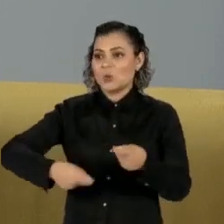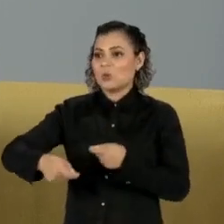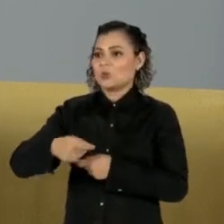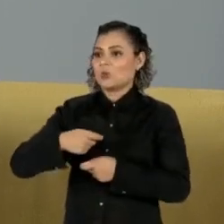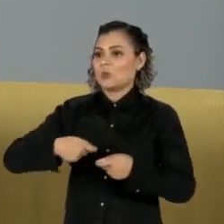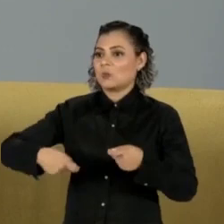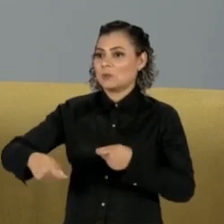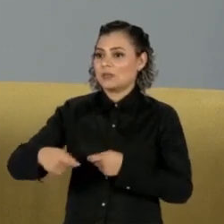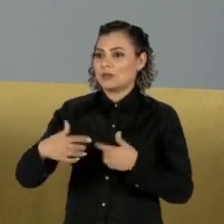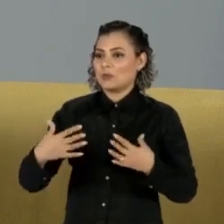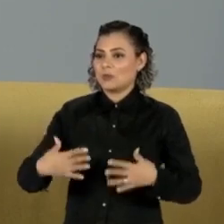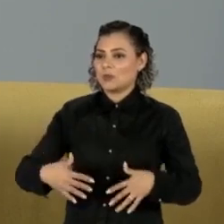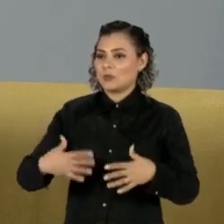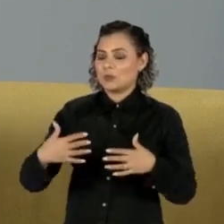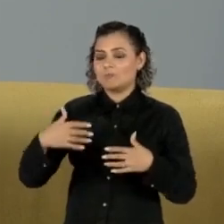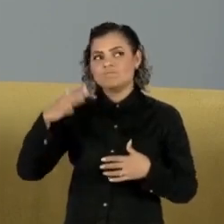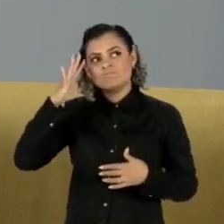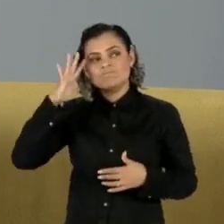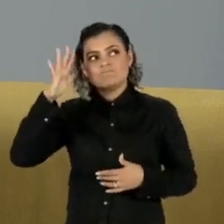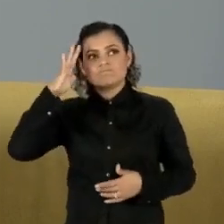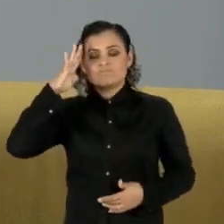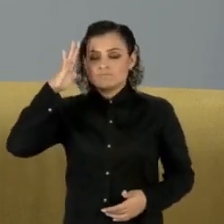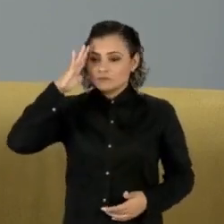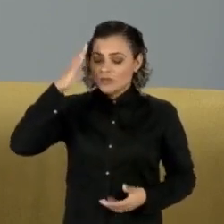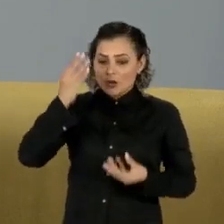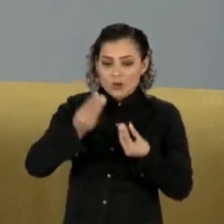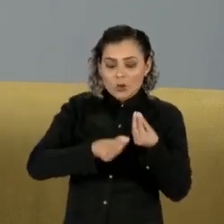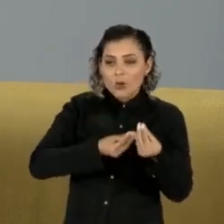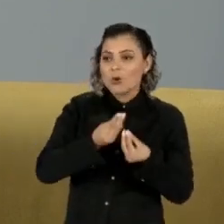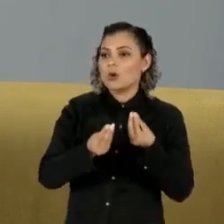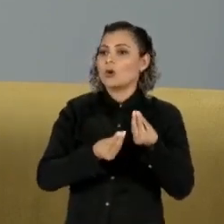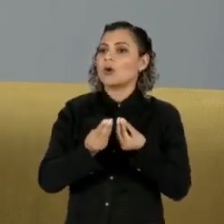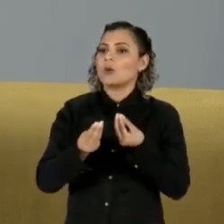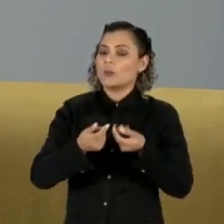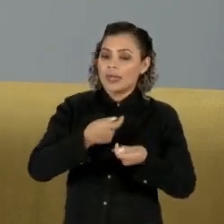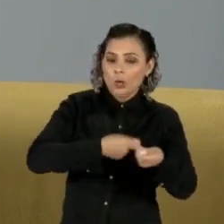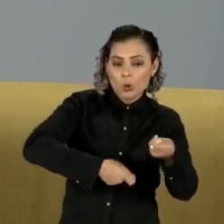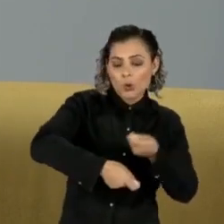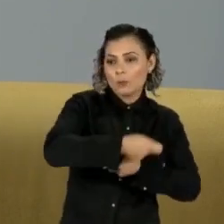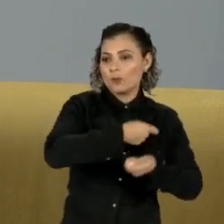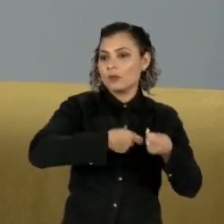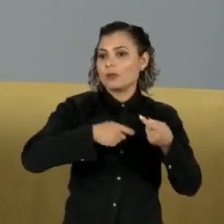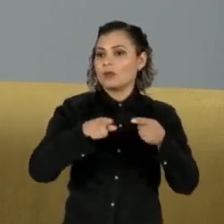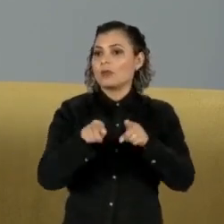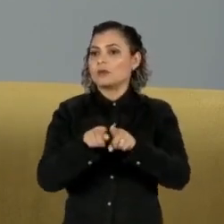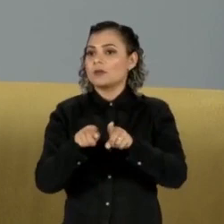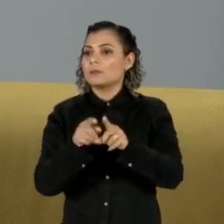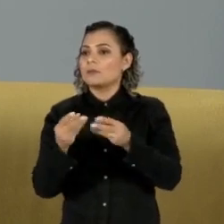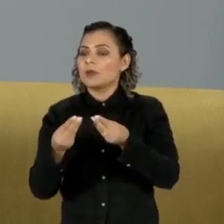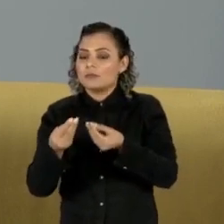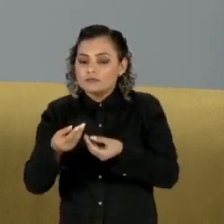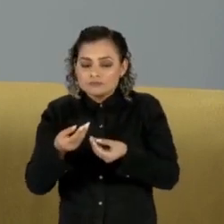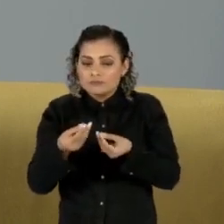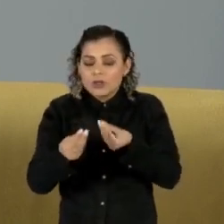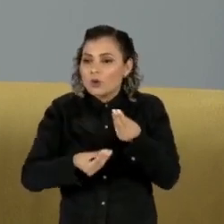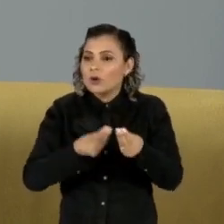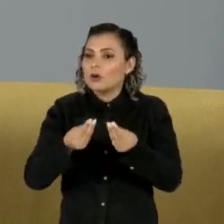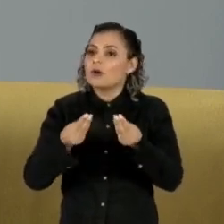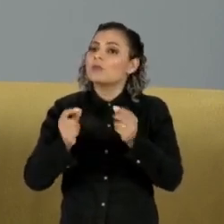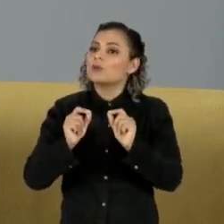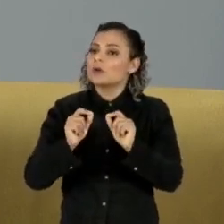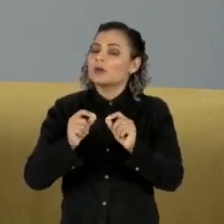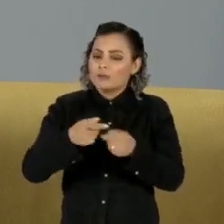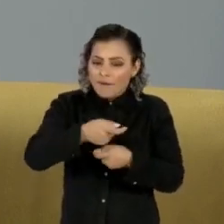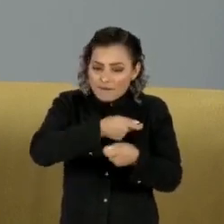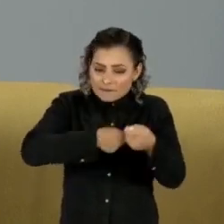essa linha de pensamento de atender uma demanda econômica, de gerar uma economia para o